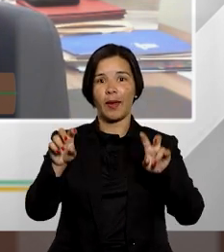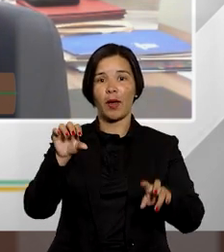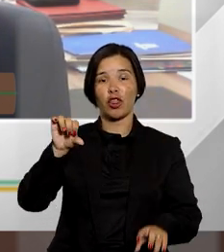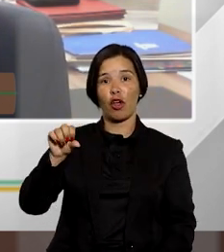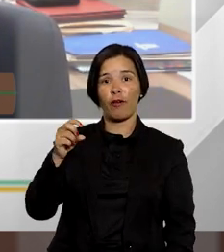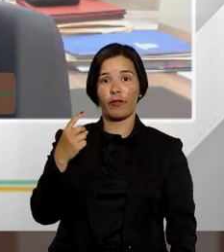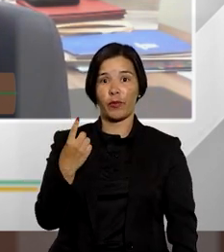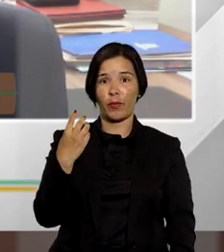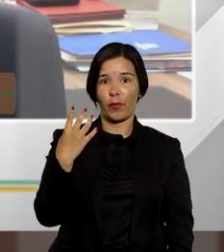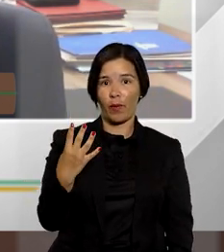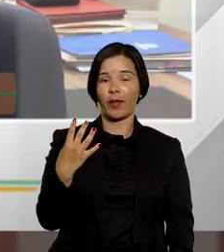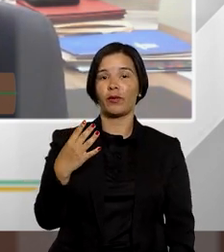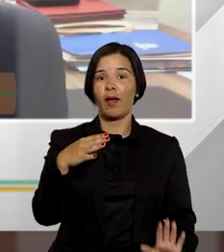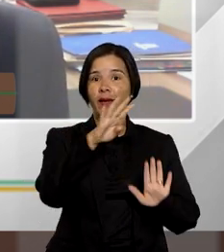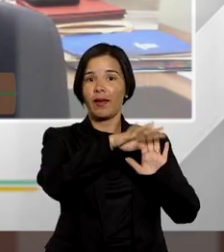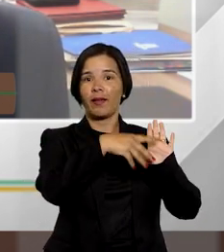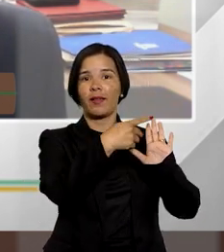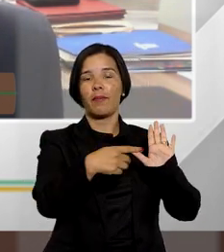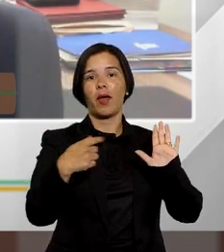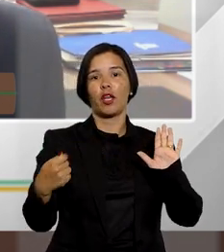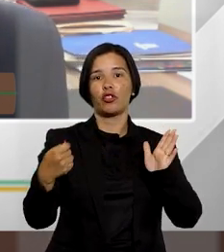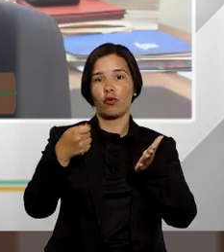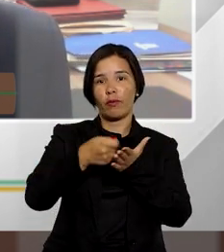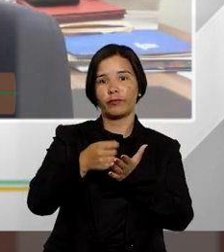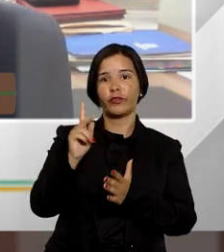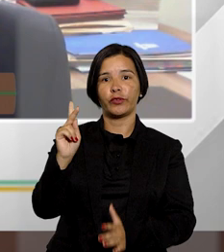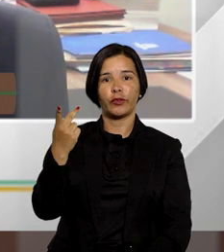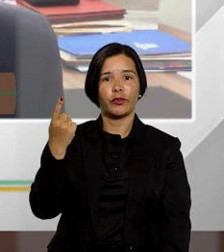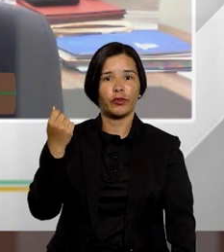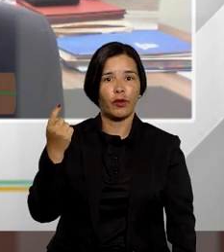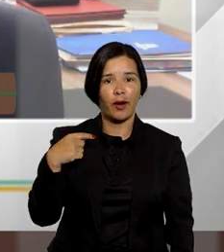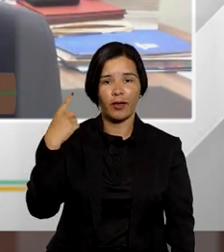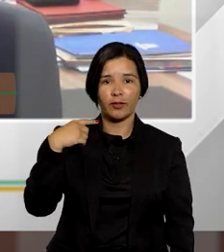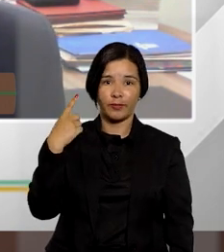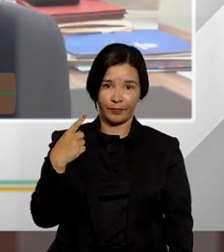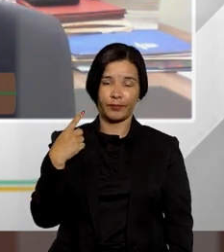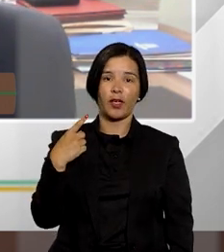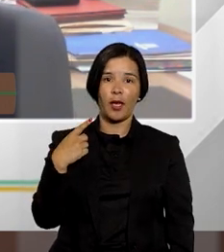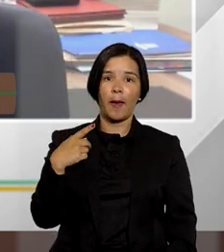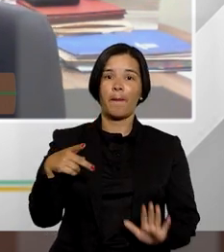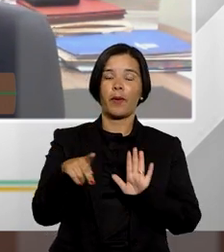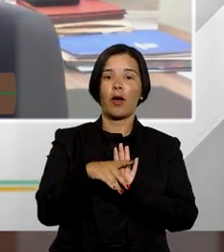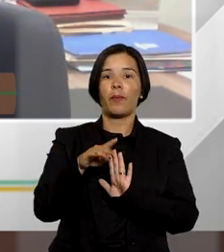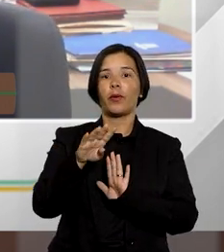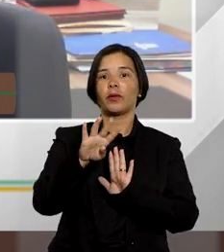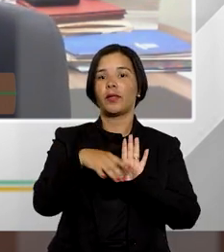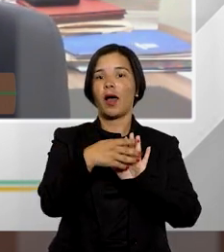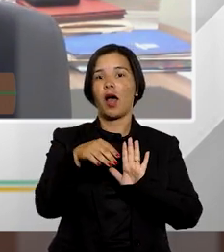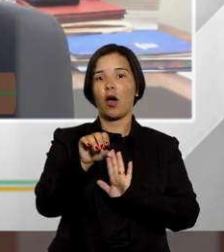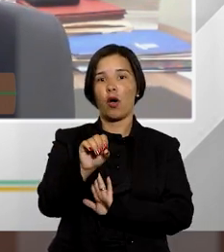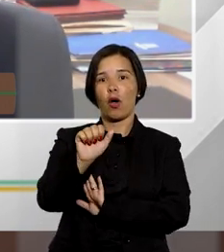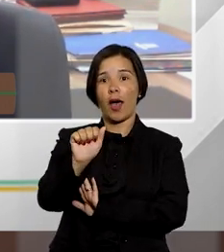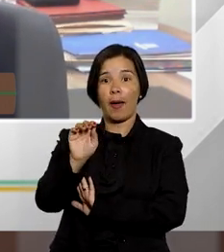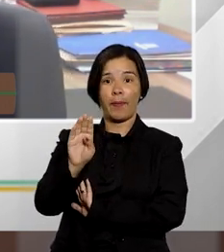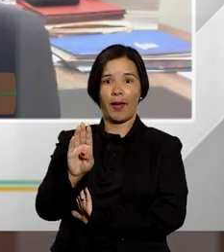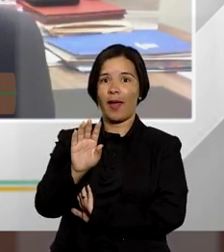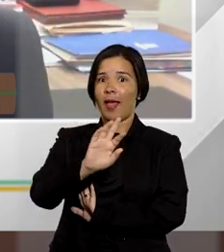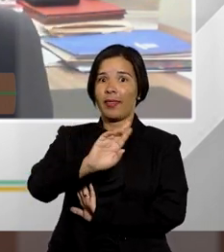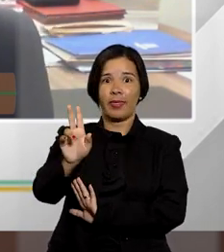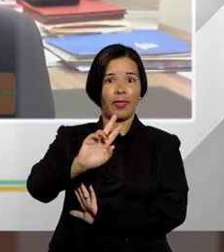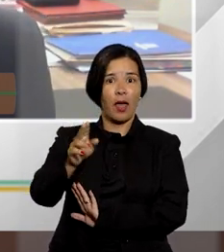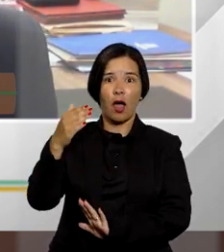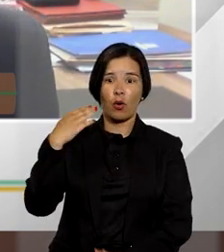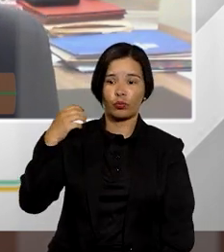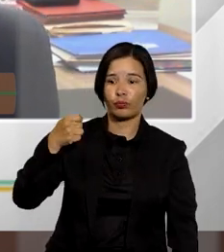984 que diz que as tabelas de honorários elaboradas unilateralmente pelos conselhos seccionais da UAB não vinculam o magistrado no